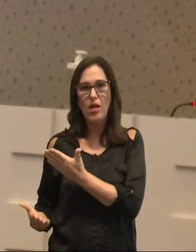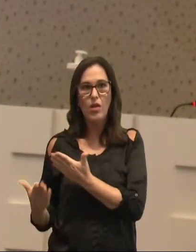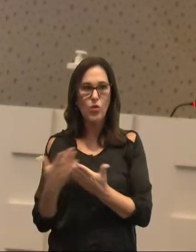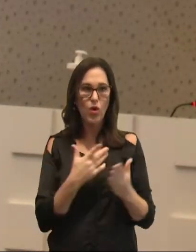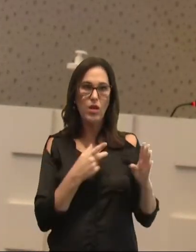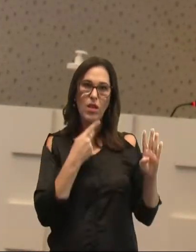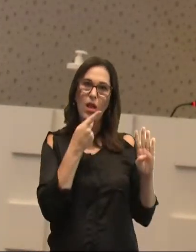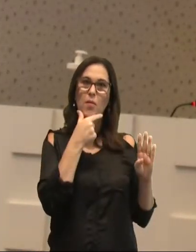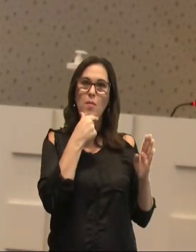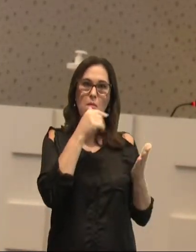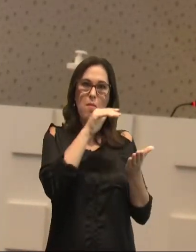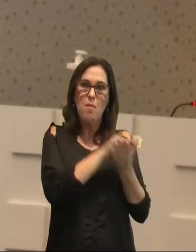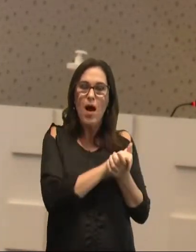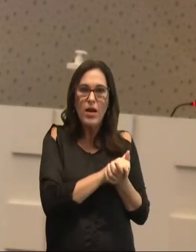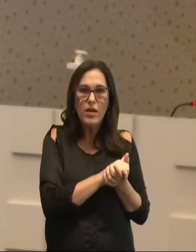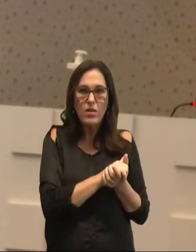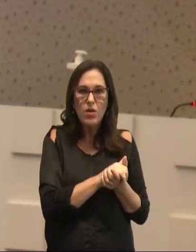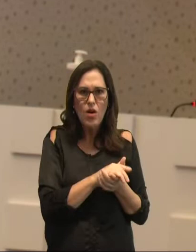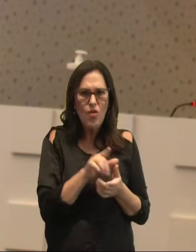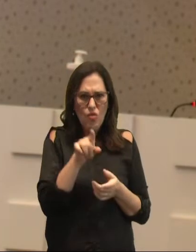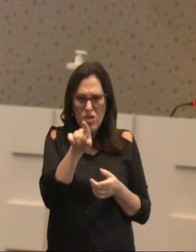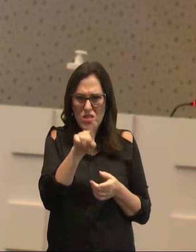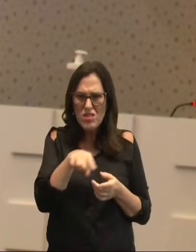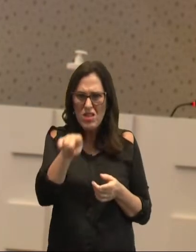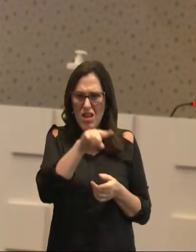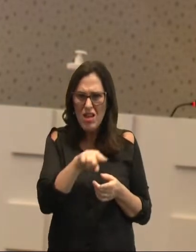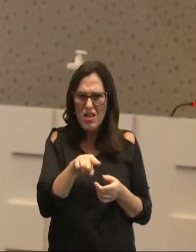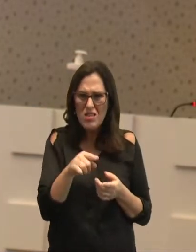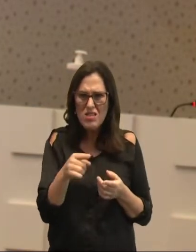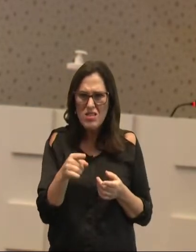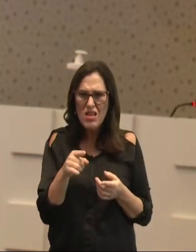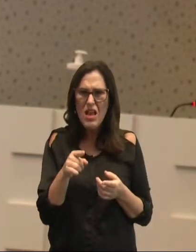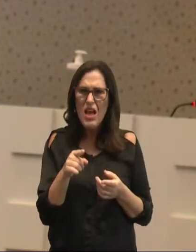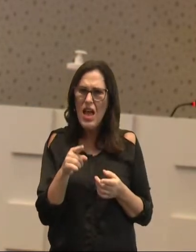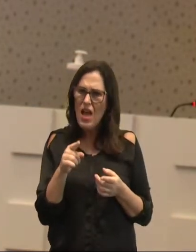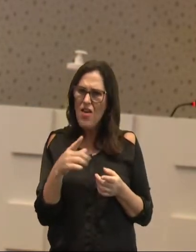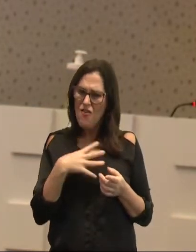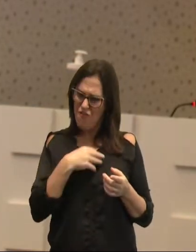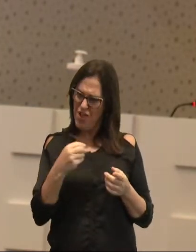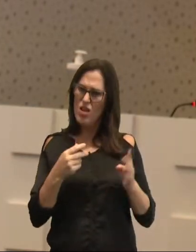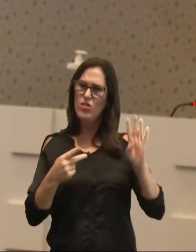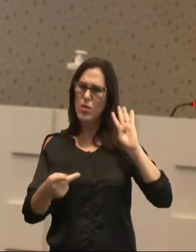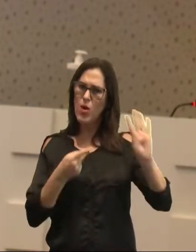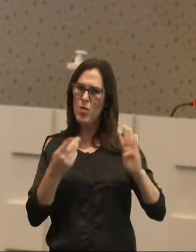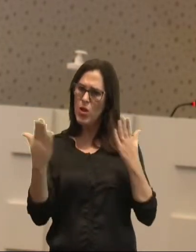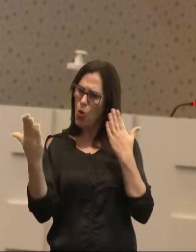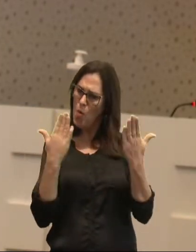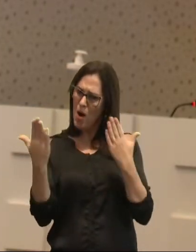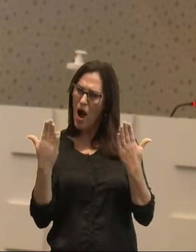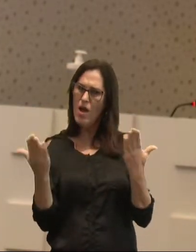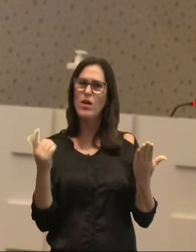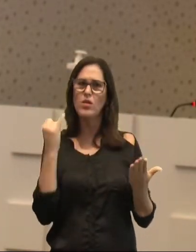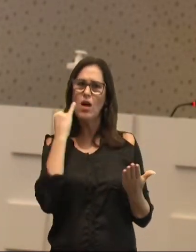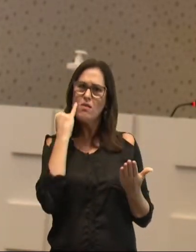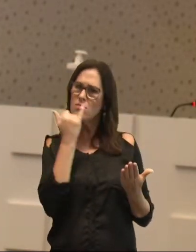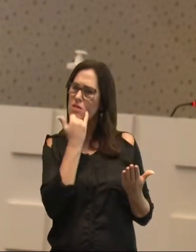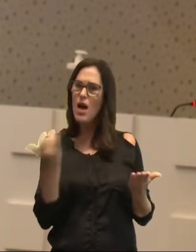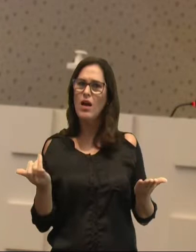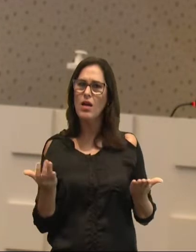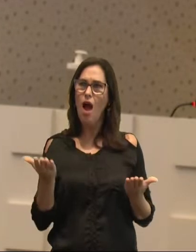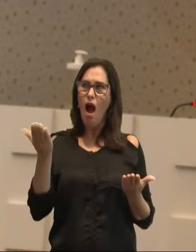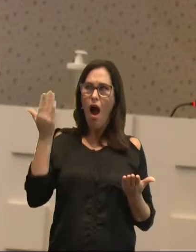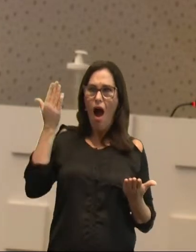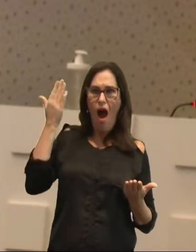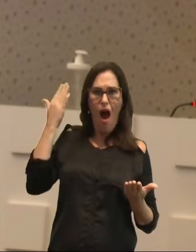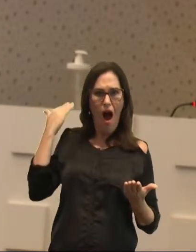que tem marido, vós porém irmãos, sois filhos da promessa, como Isaac, como porém outrora, o que